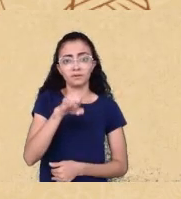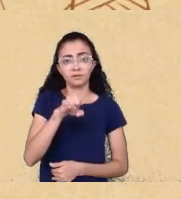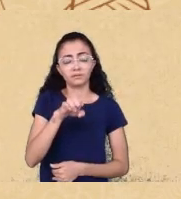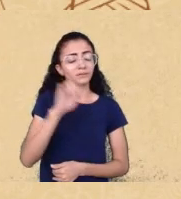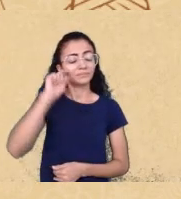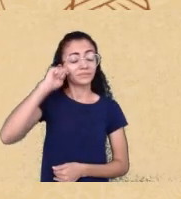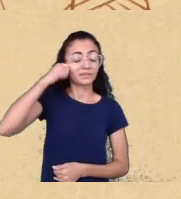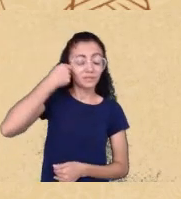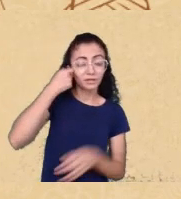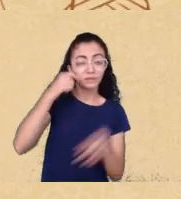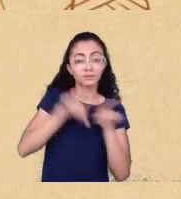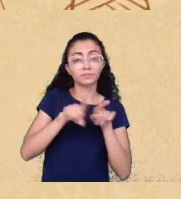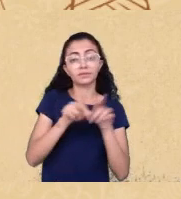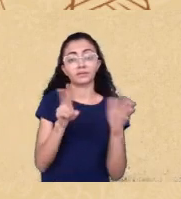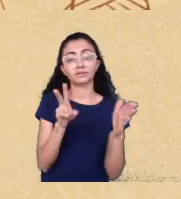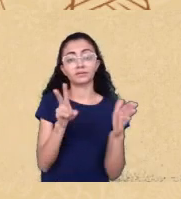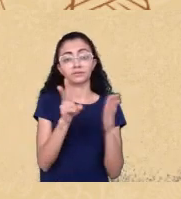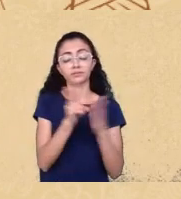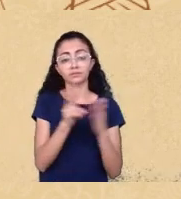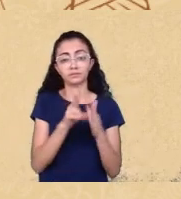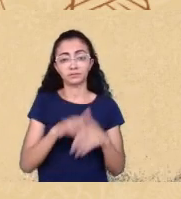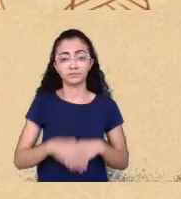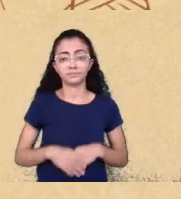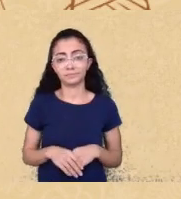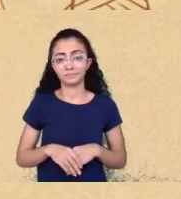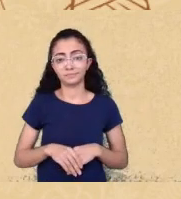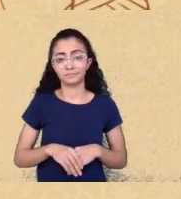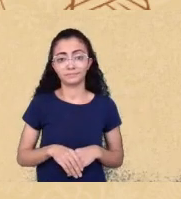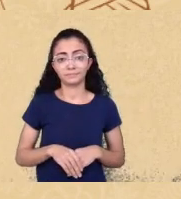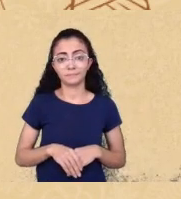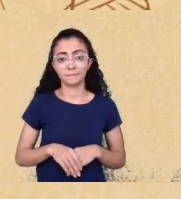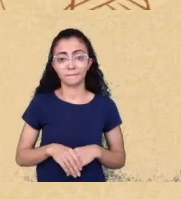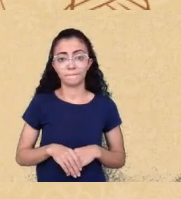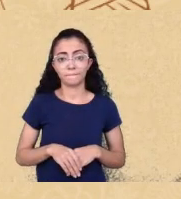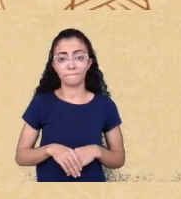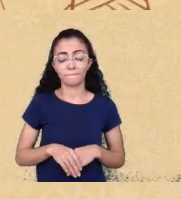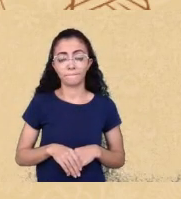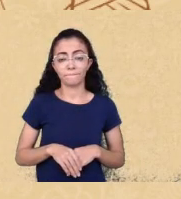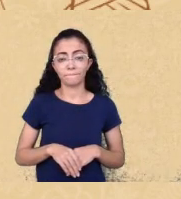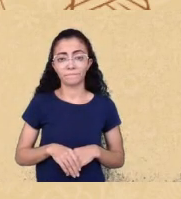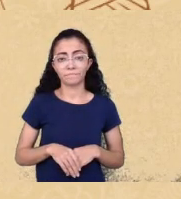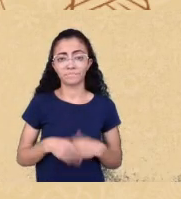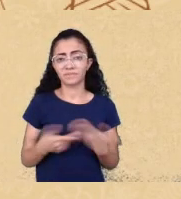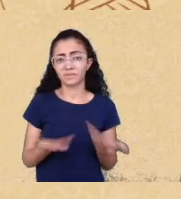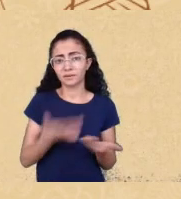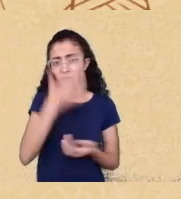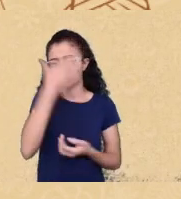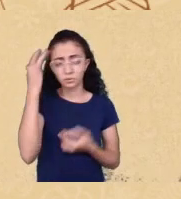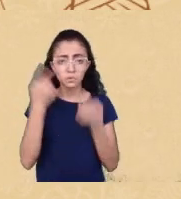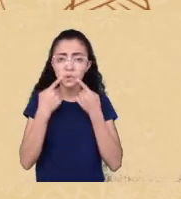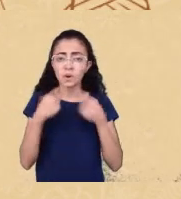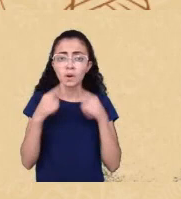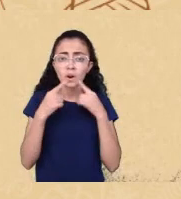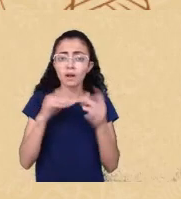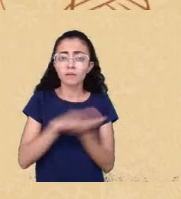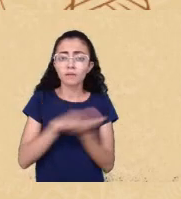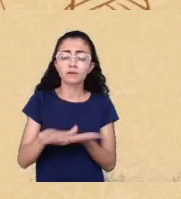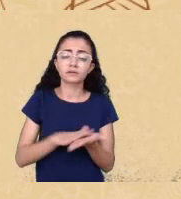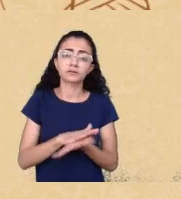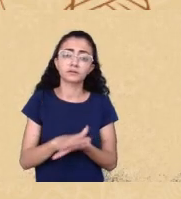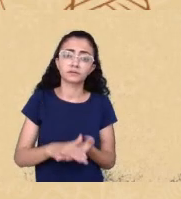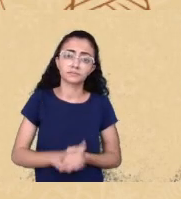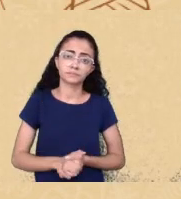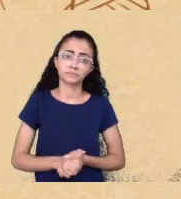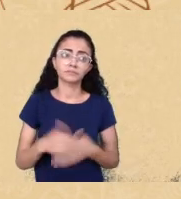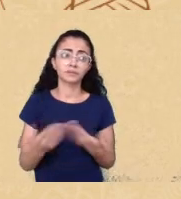100% para o grupo dominante e também ninguém reclamou que aí é aquele lugar de questionarmos